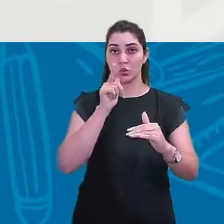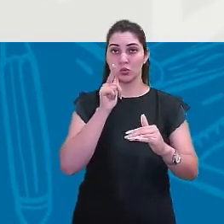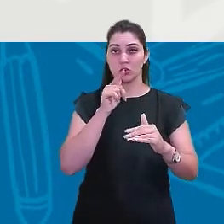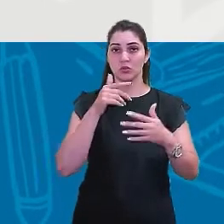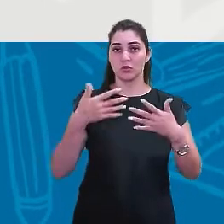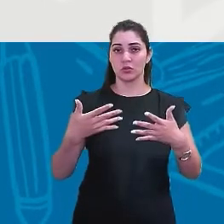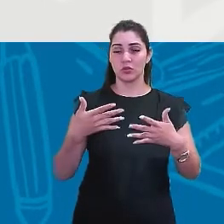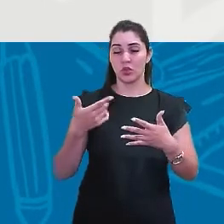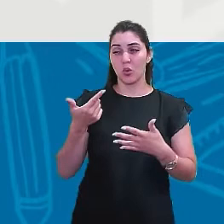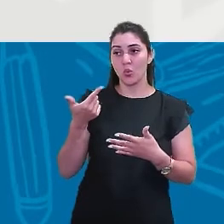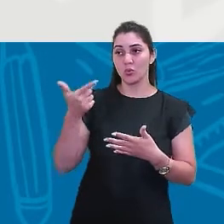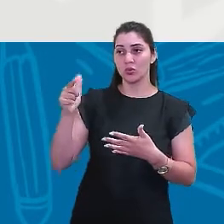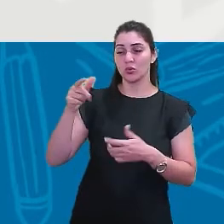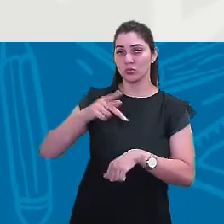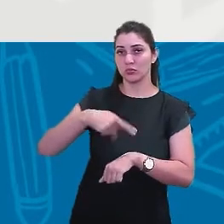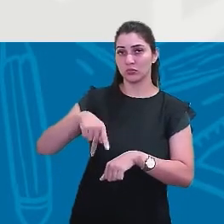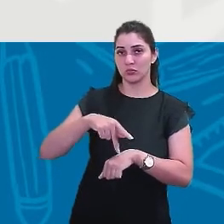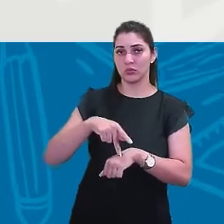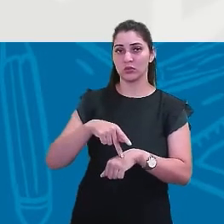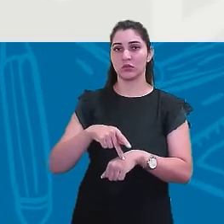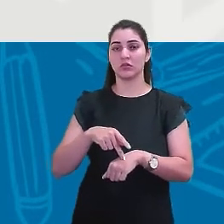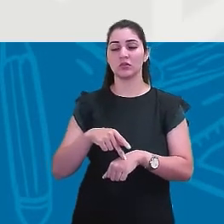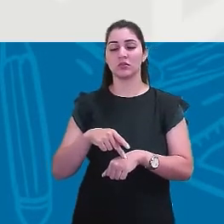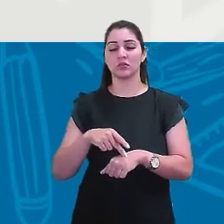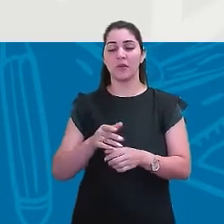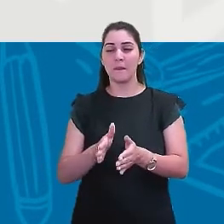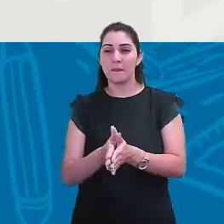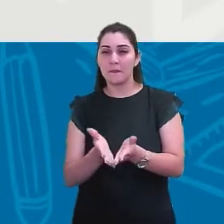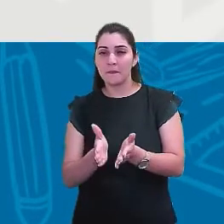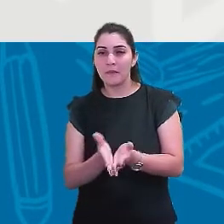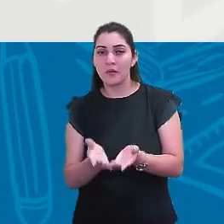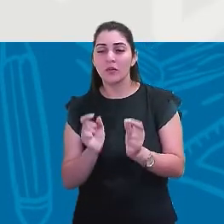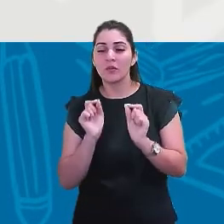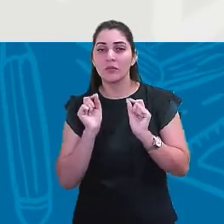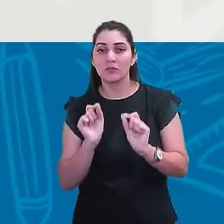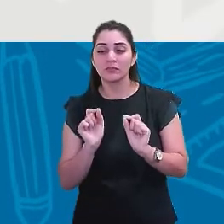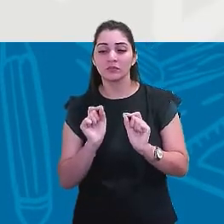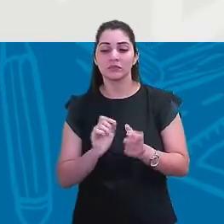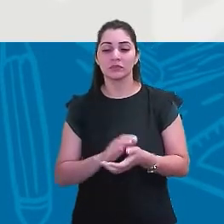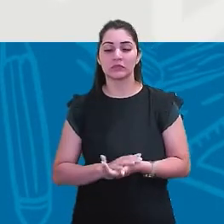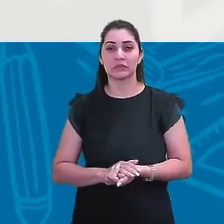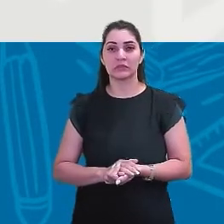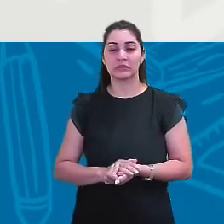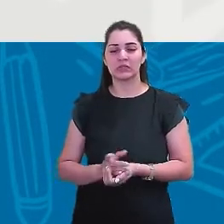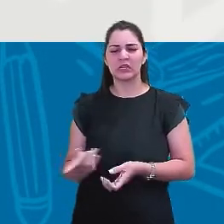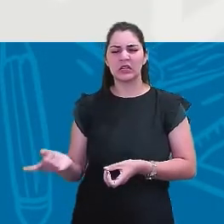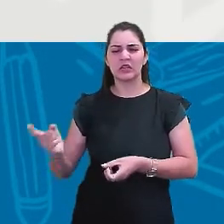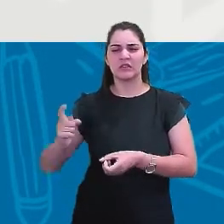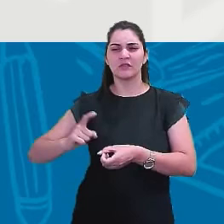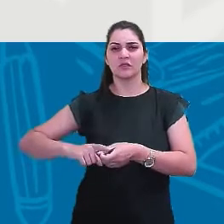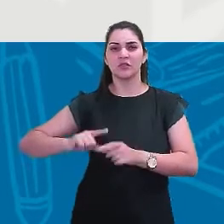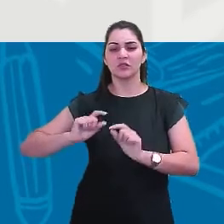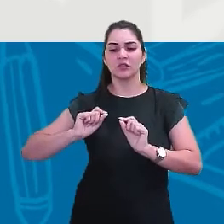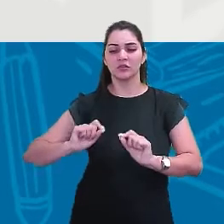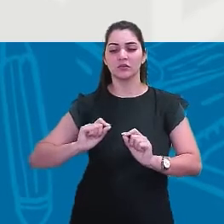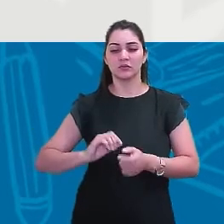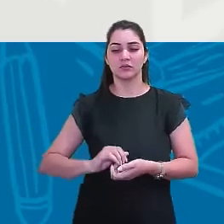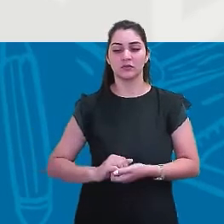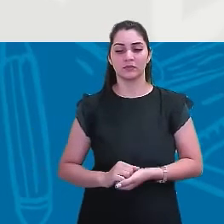os outros países, os países periféricos, eles eram muito voltados para